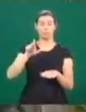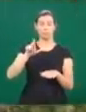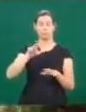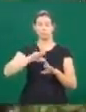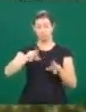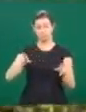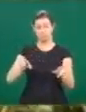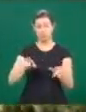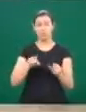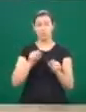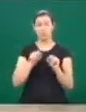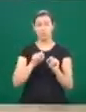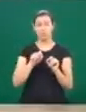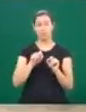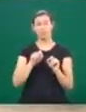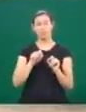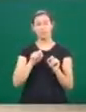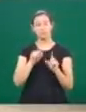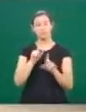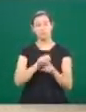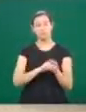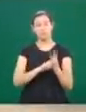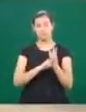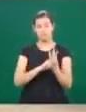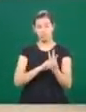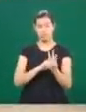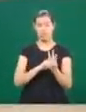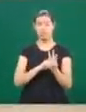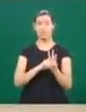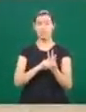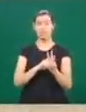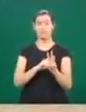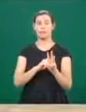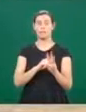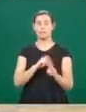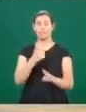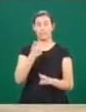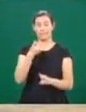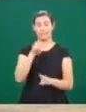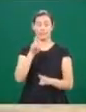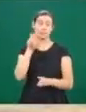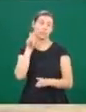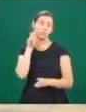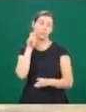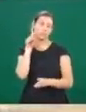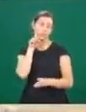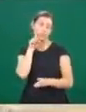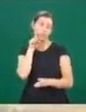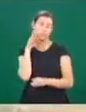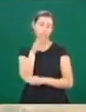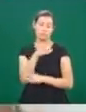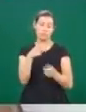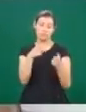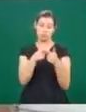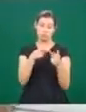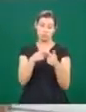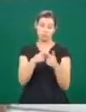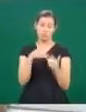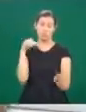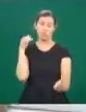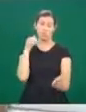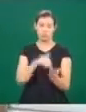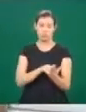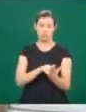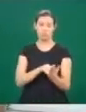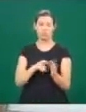dias. E nas três últimas semanas de gestação, o acompanhamento pode ser quinzenal ou semanal. Isso tem que ser